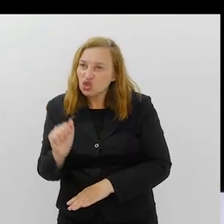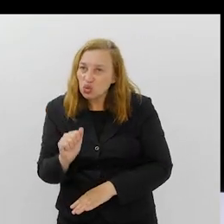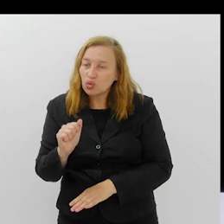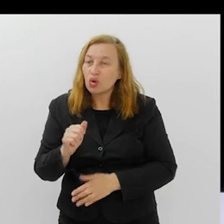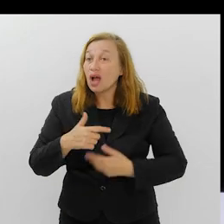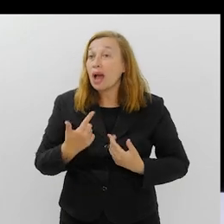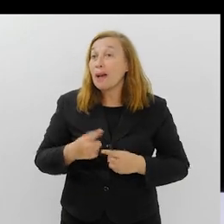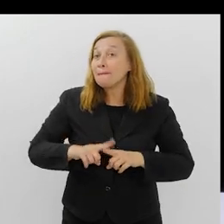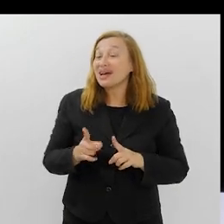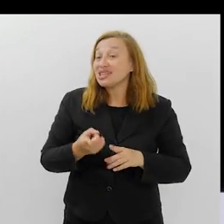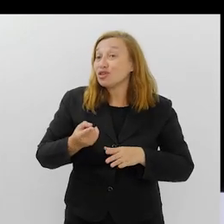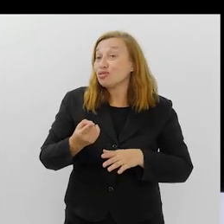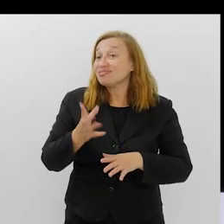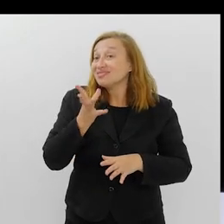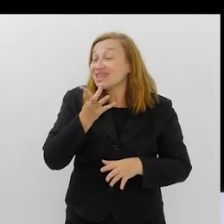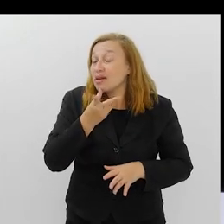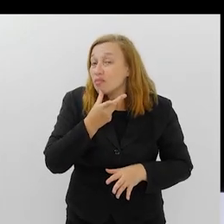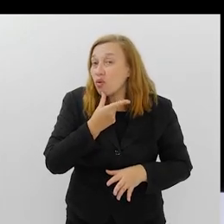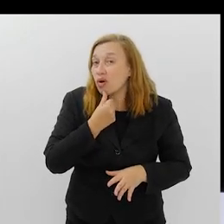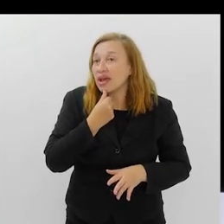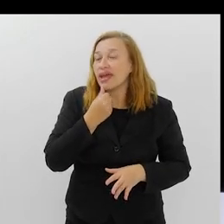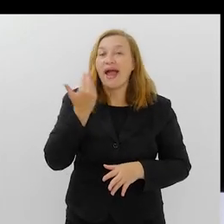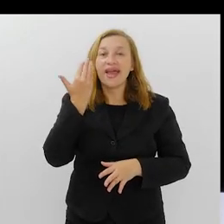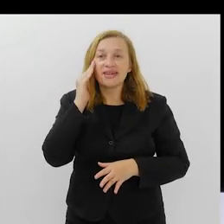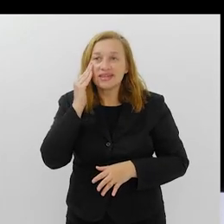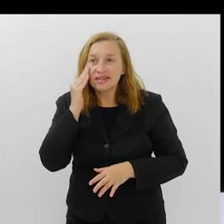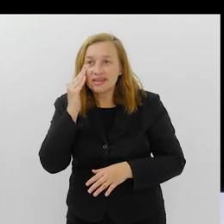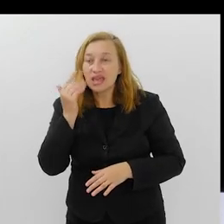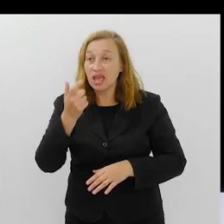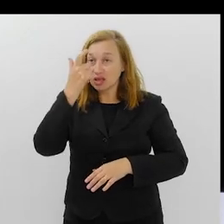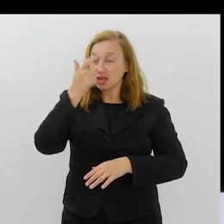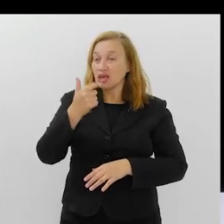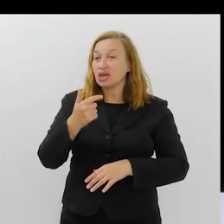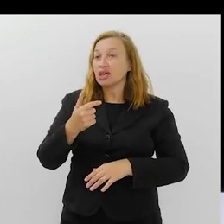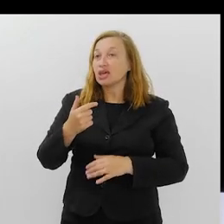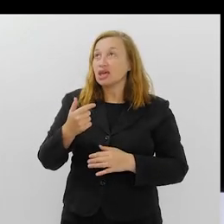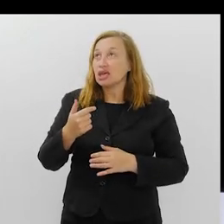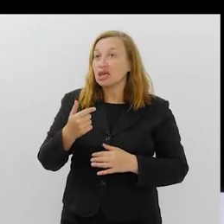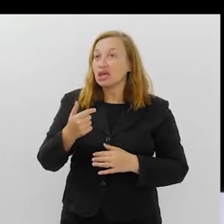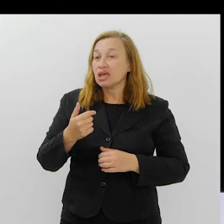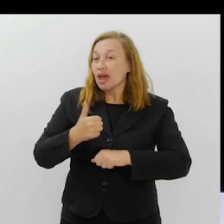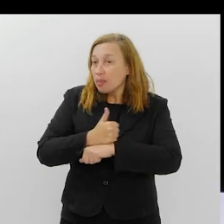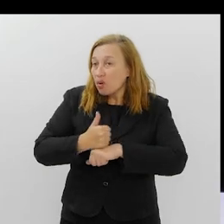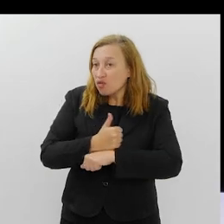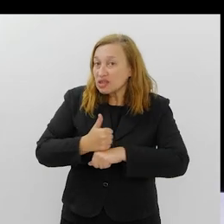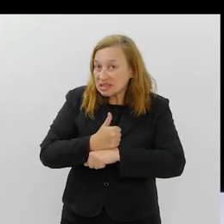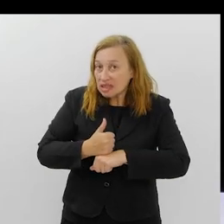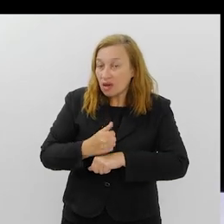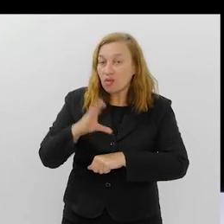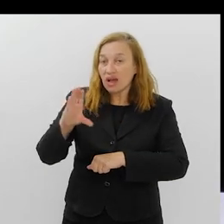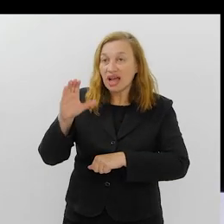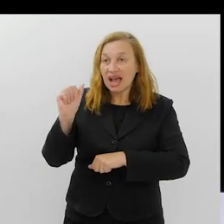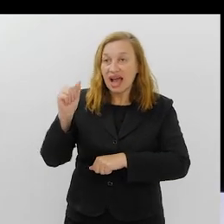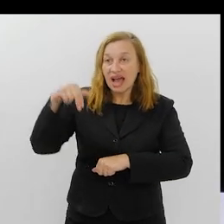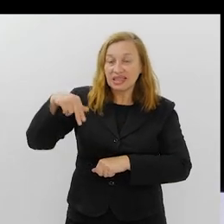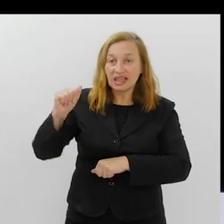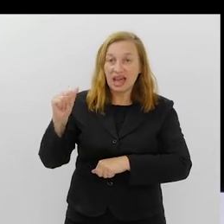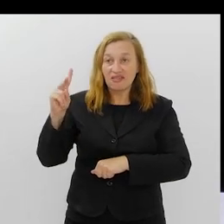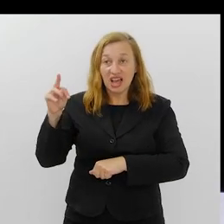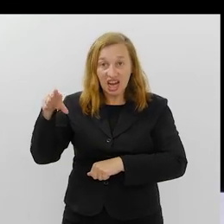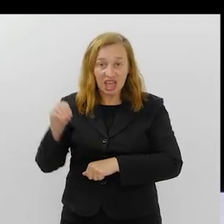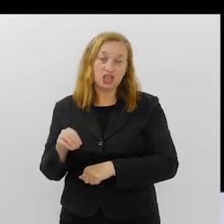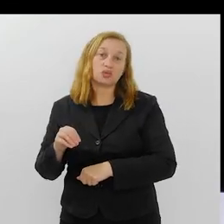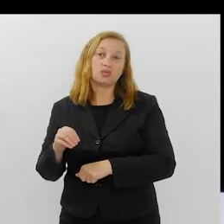mas eu custei até me reconhecer como uma pessoa que vai se